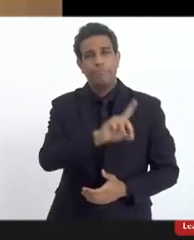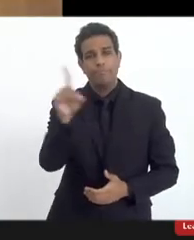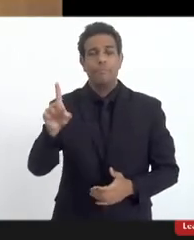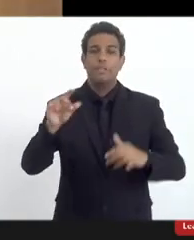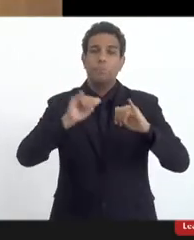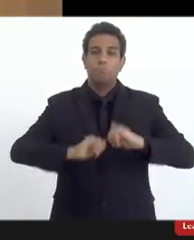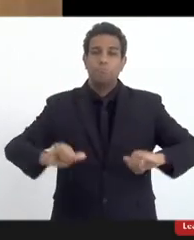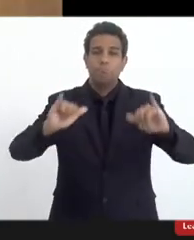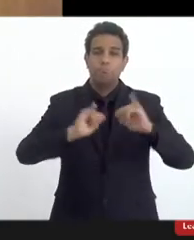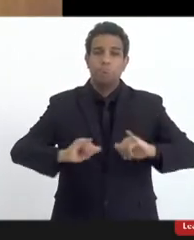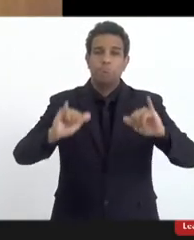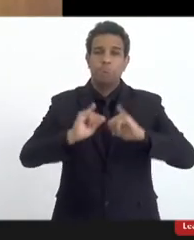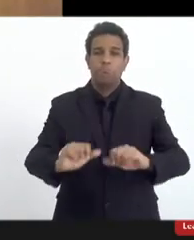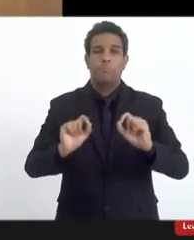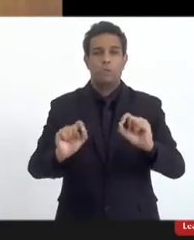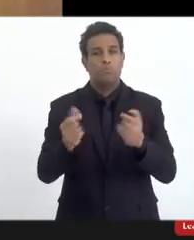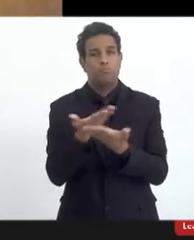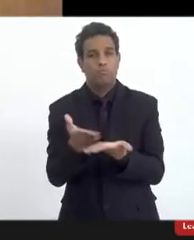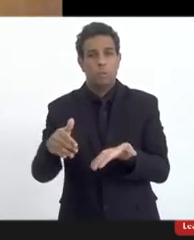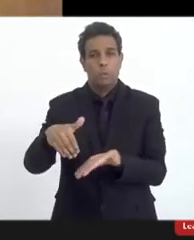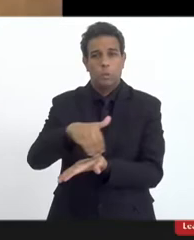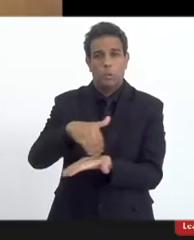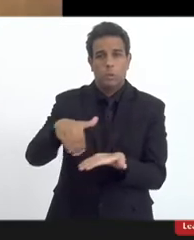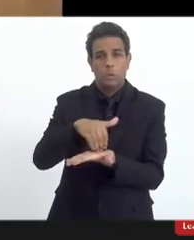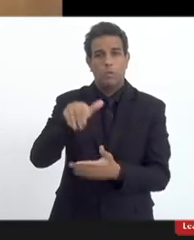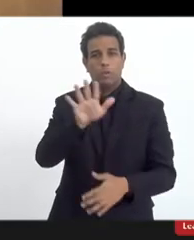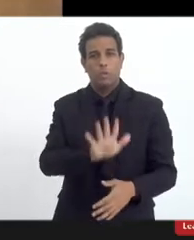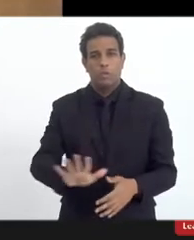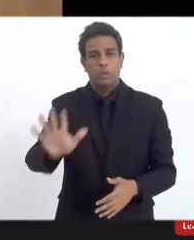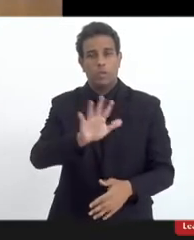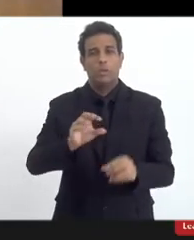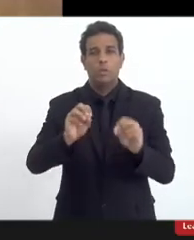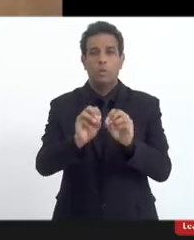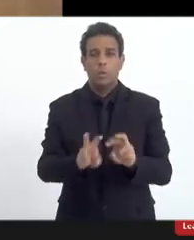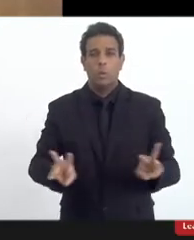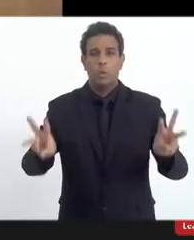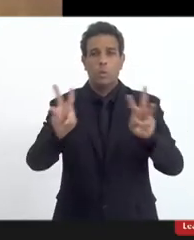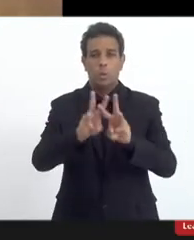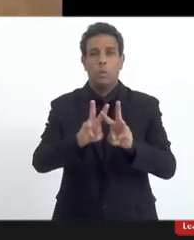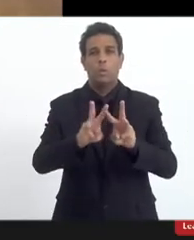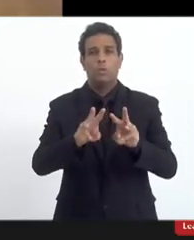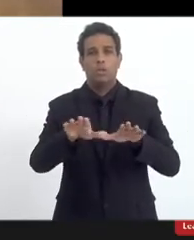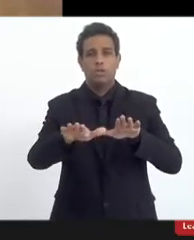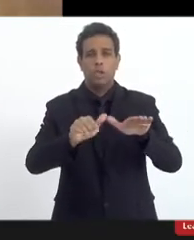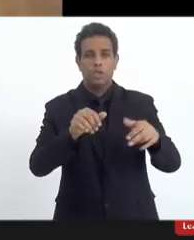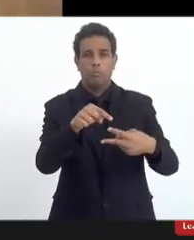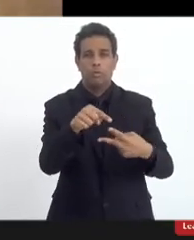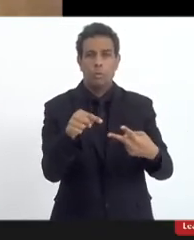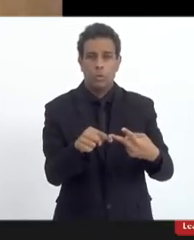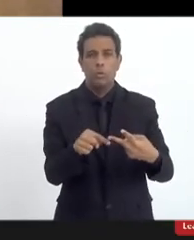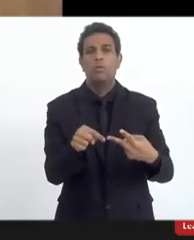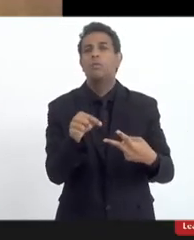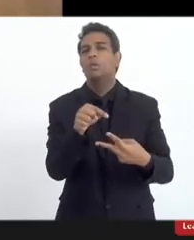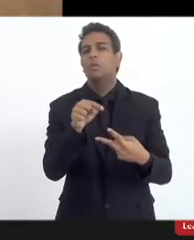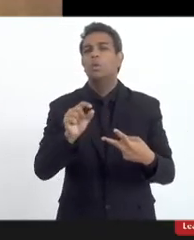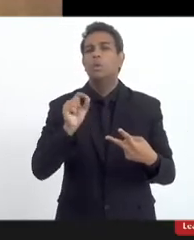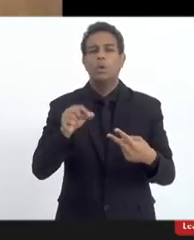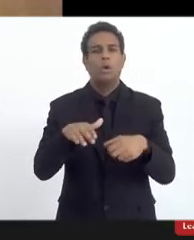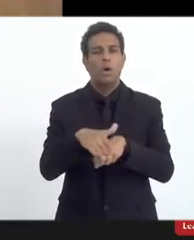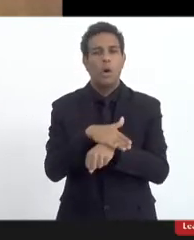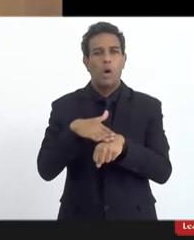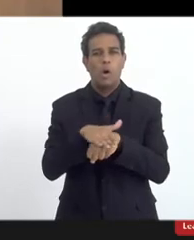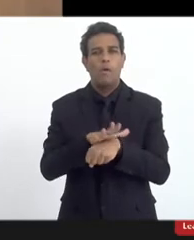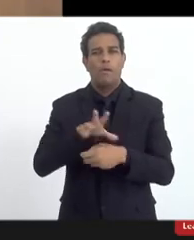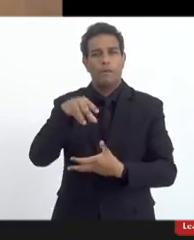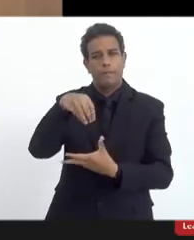lançamento, o seu secretário-geral da ONU chamou os dois para que pudessem estar lá na